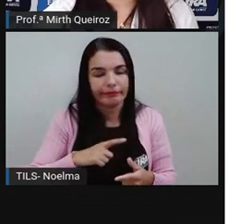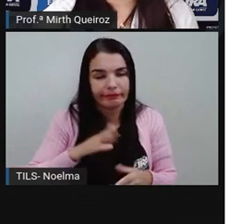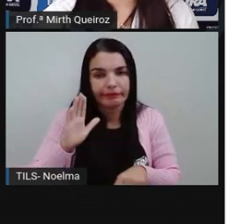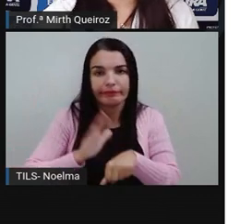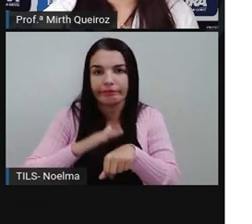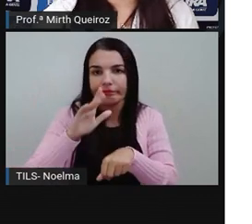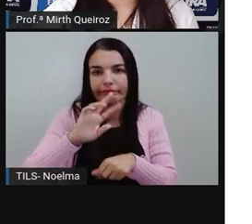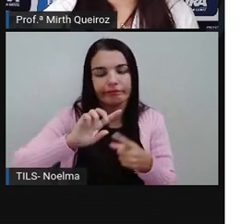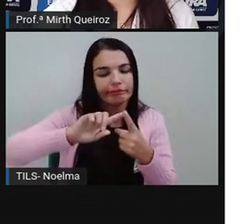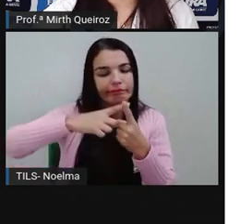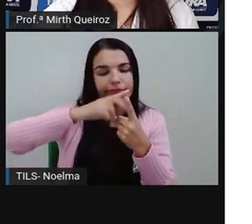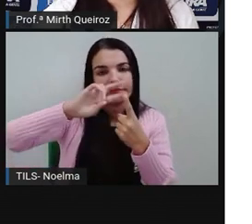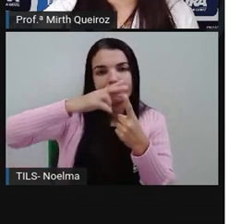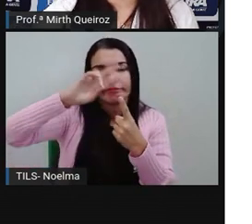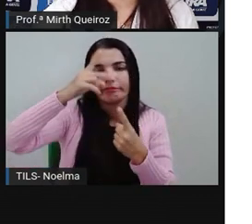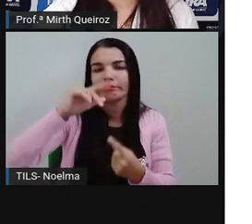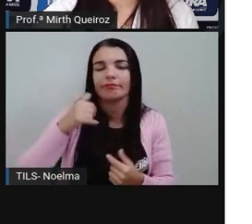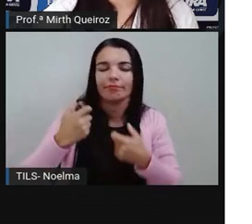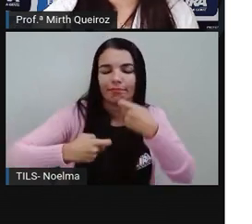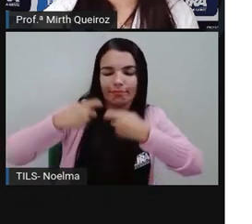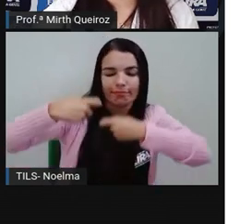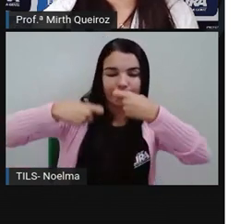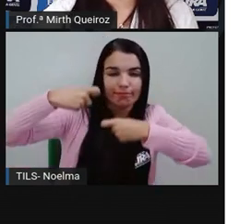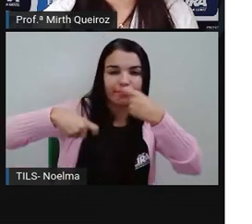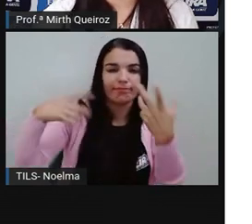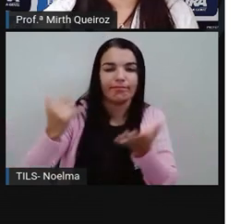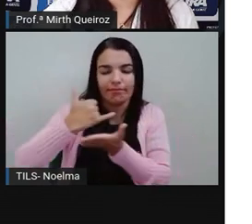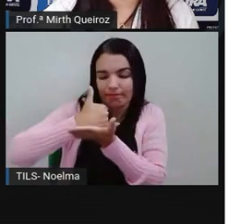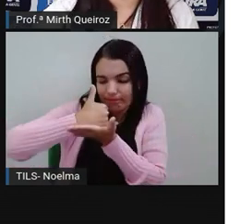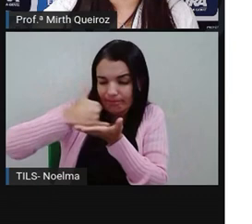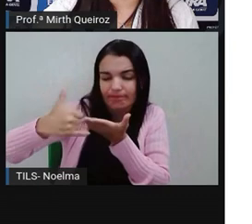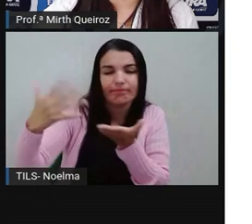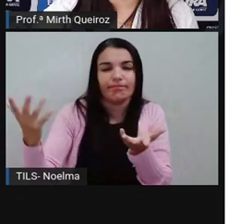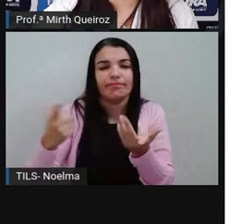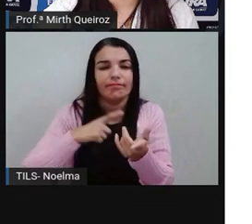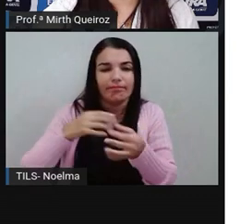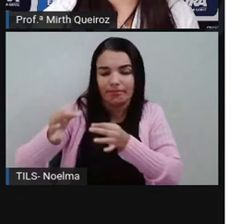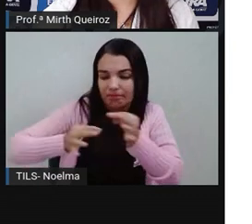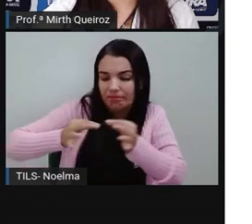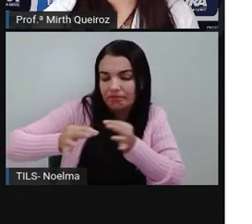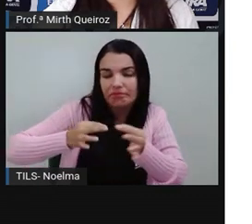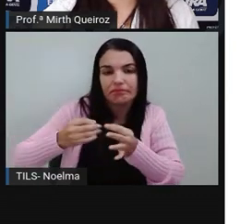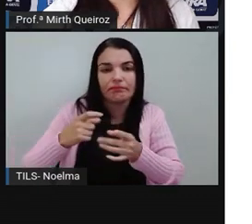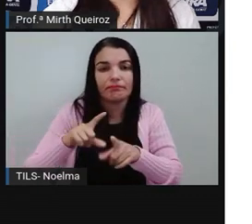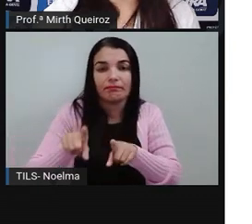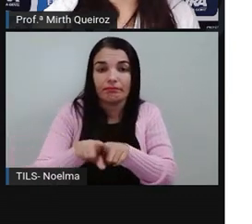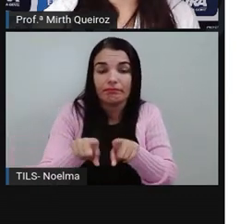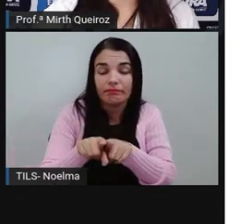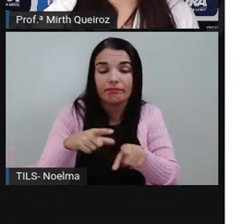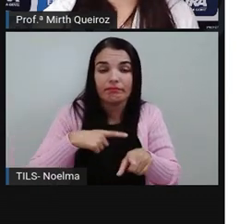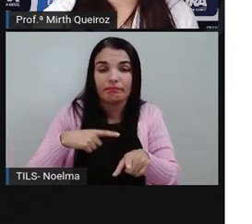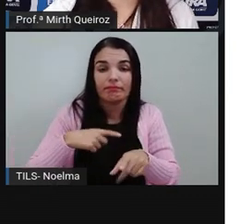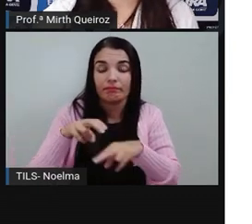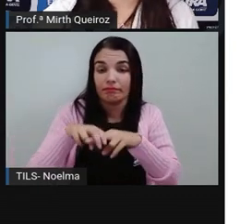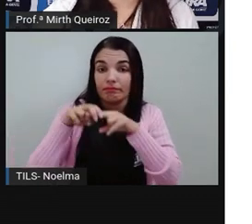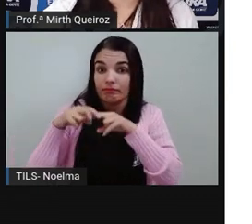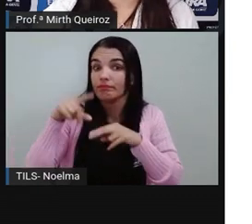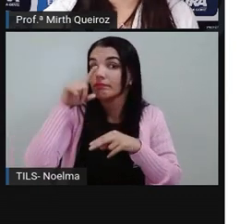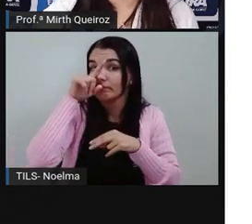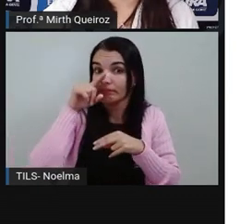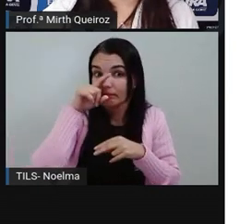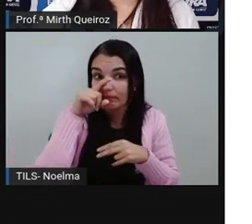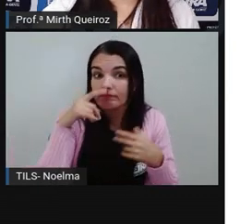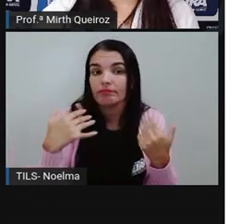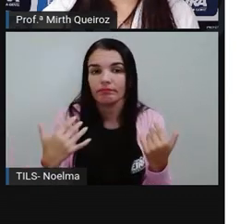tem um alto índice aí de criminalidade, né? De tráfico de drogas, de crime organizado. É uma região mais perigosa. Vamos dizer